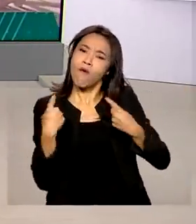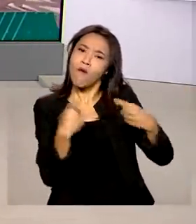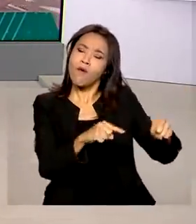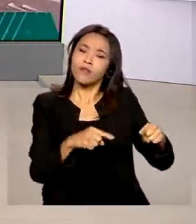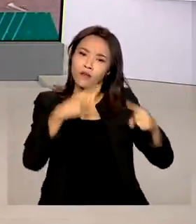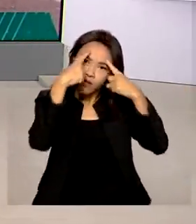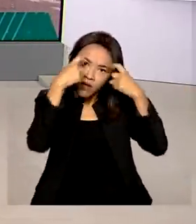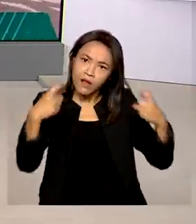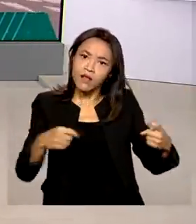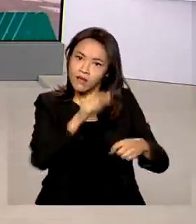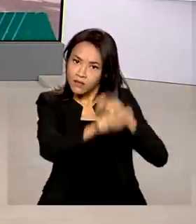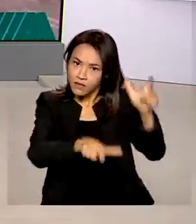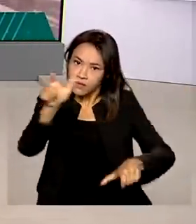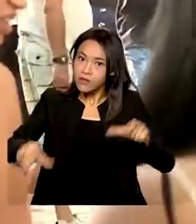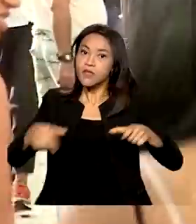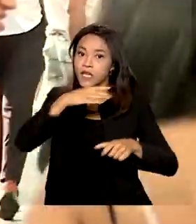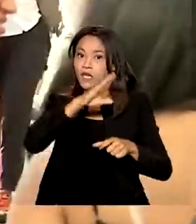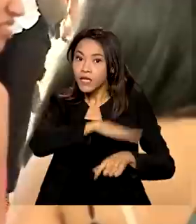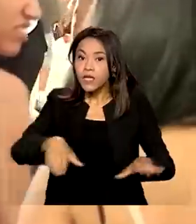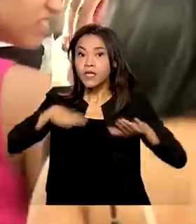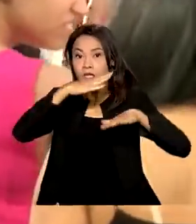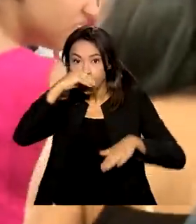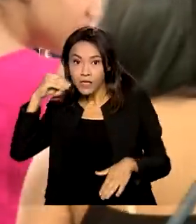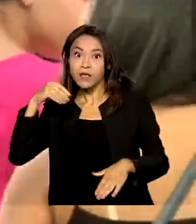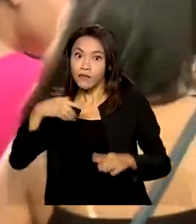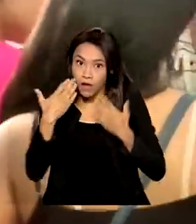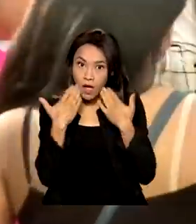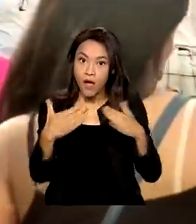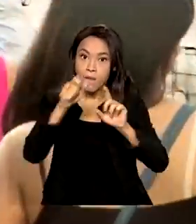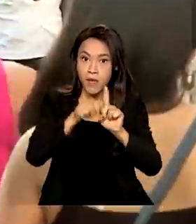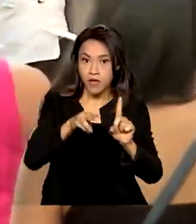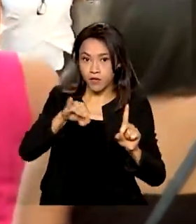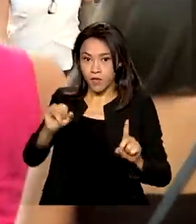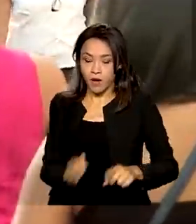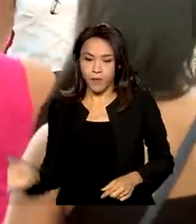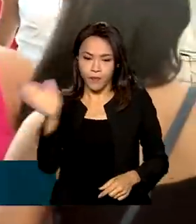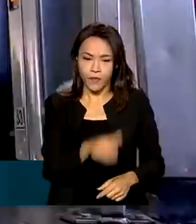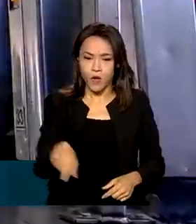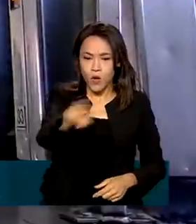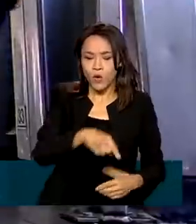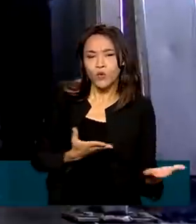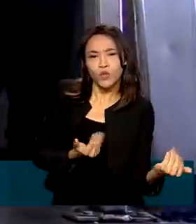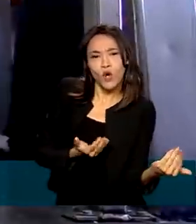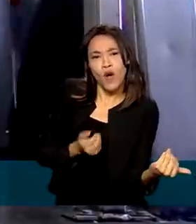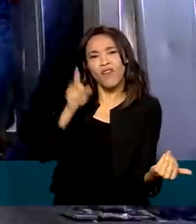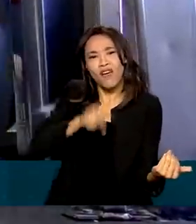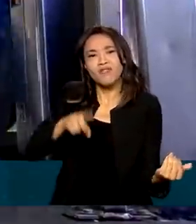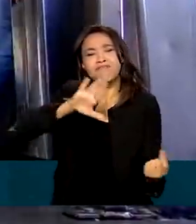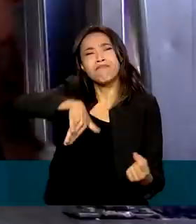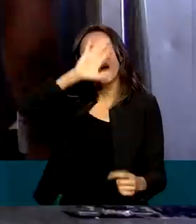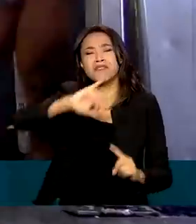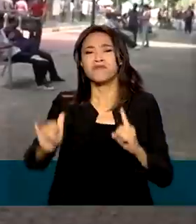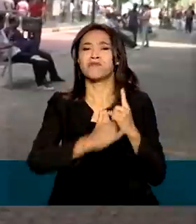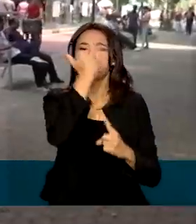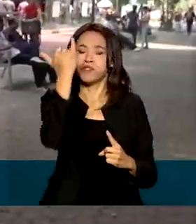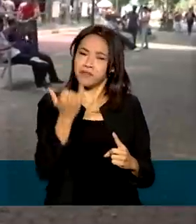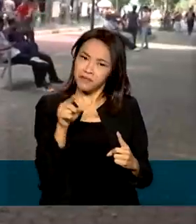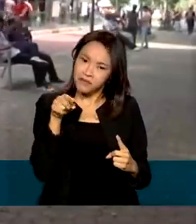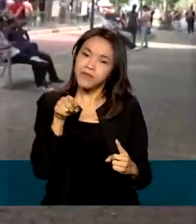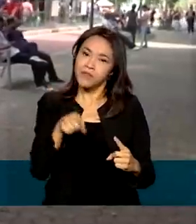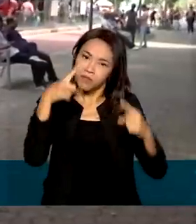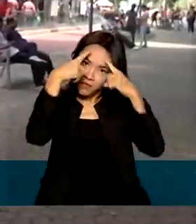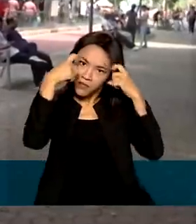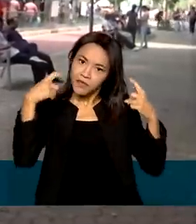será apresentado em maio. Os jovens estão entre as maiores vítimas fatais da violência no Brasil. Dados do